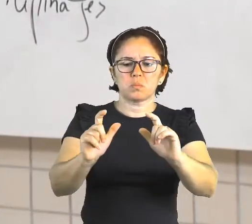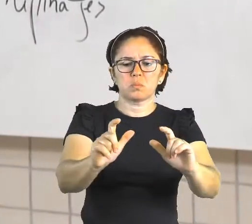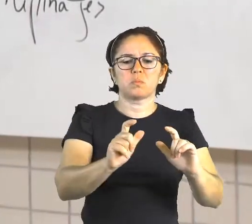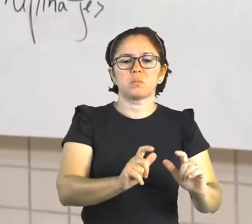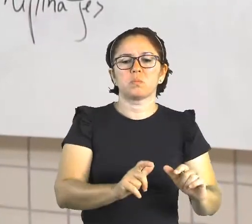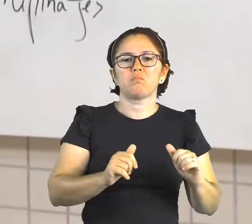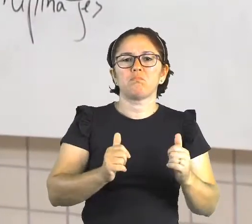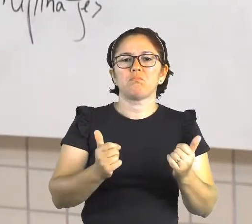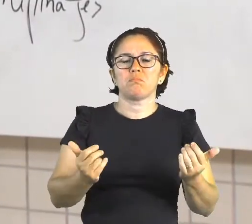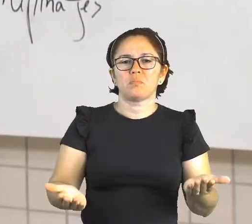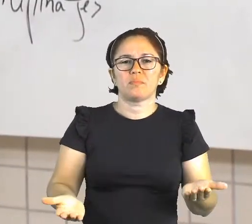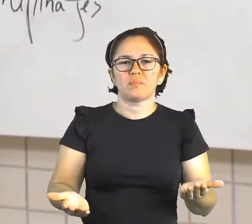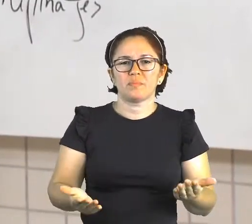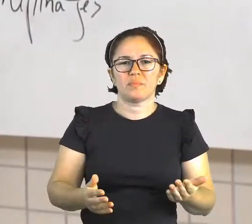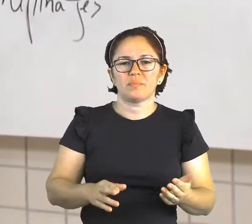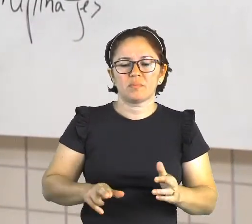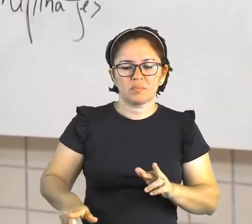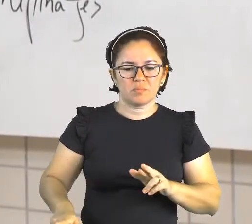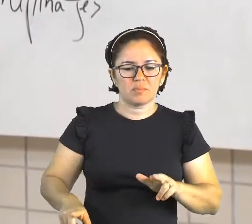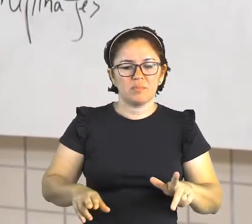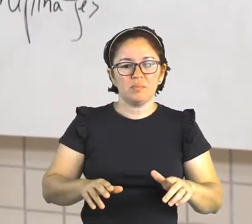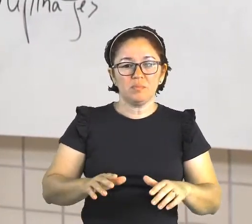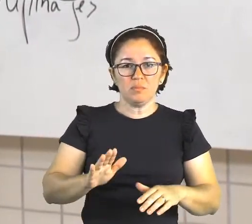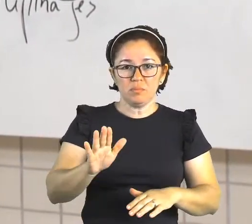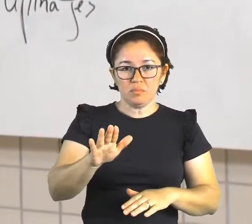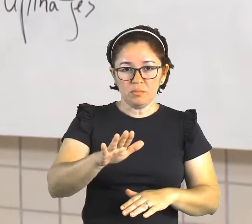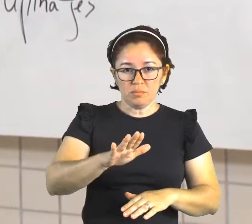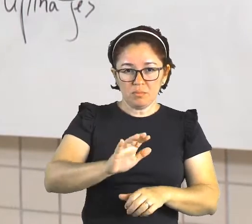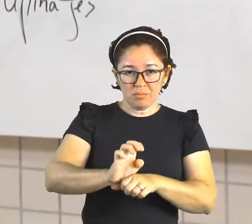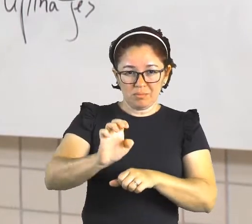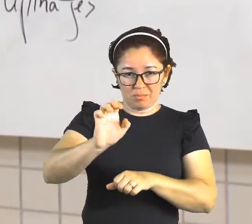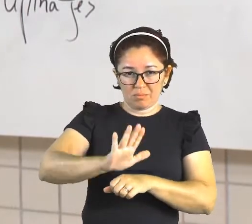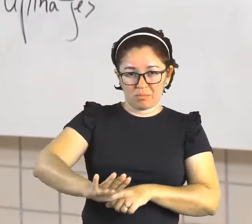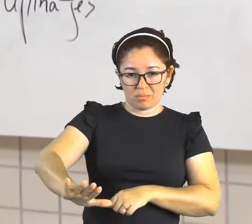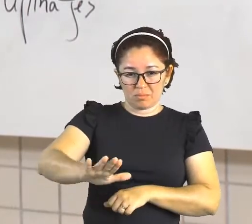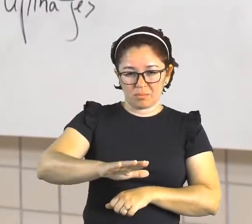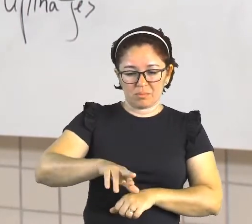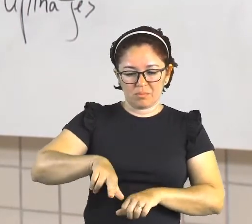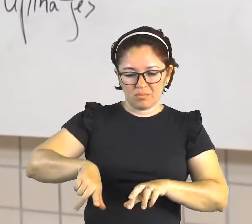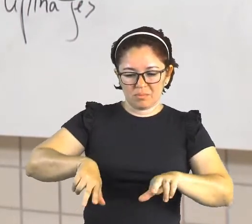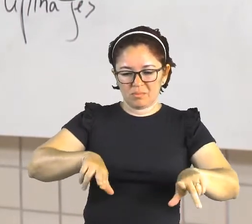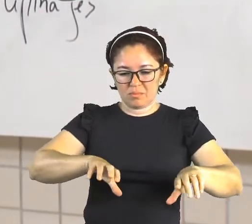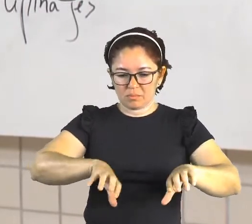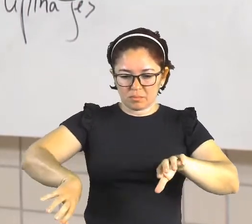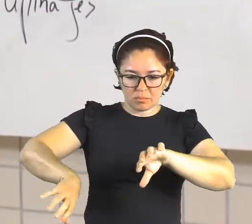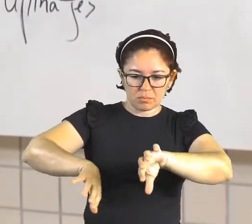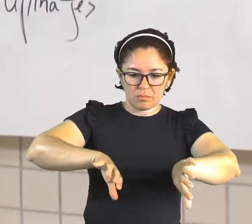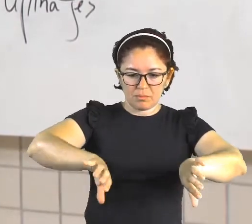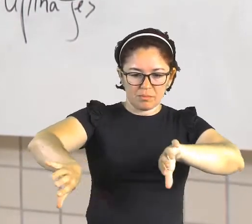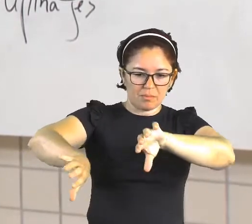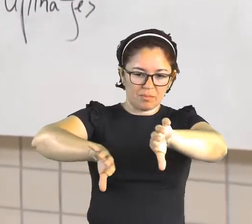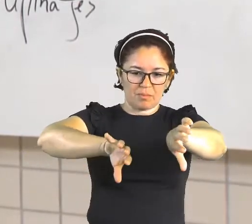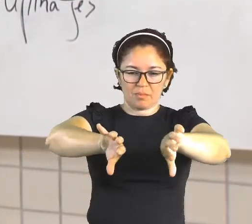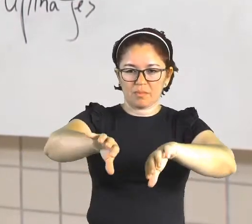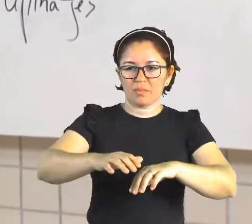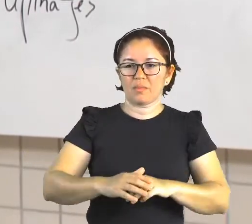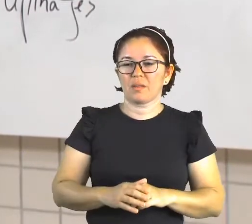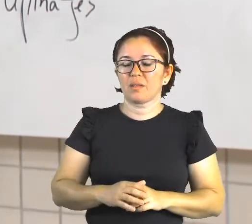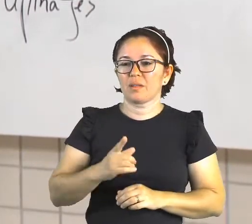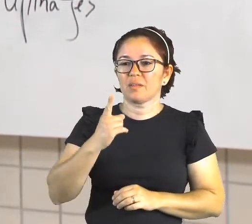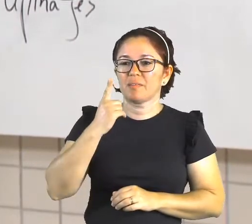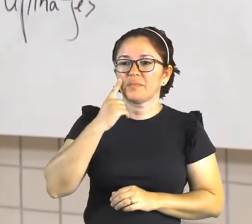localizam em várias regiões do nosso estado. Os xerentes. Os xerentes estão